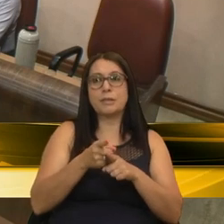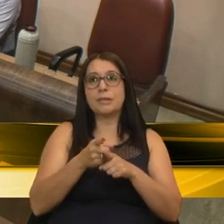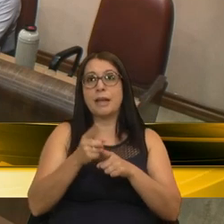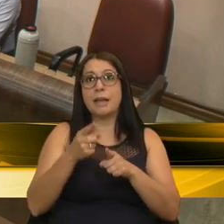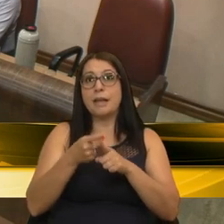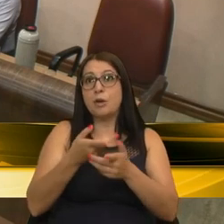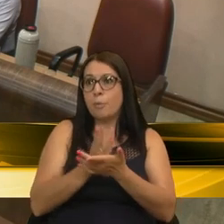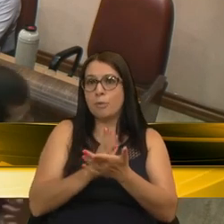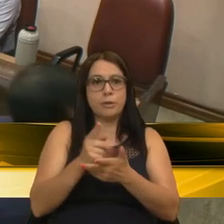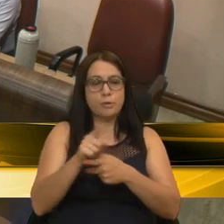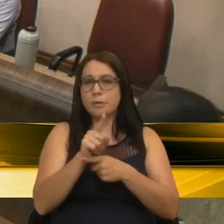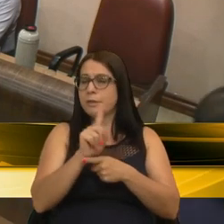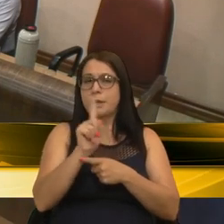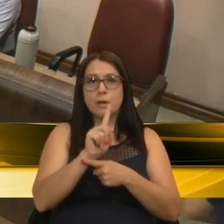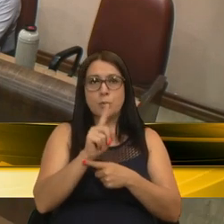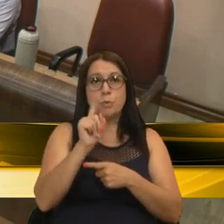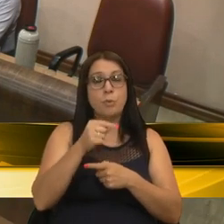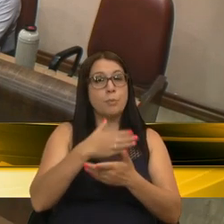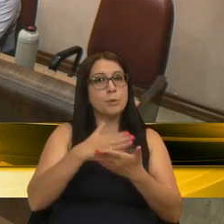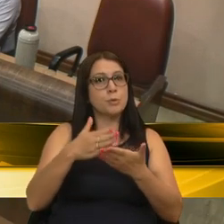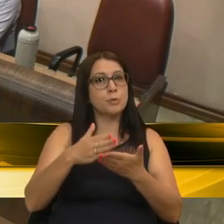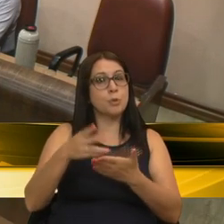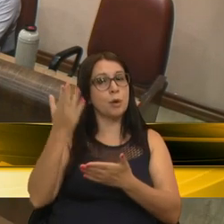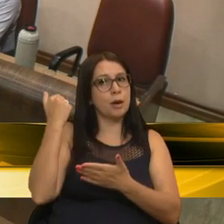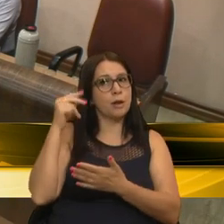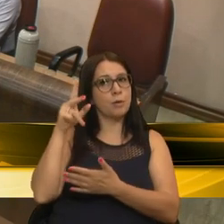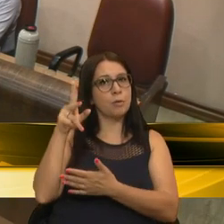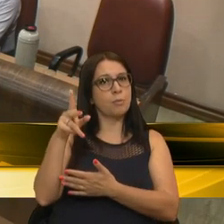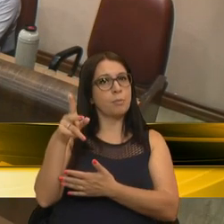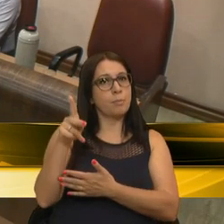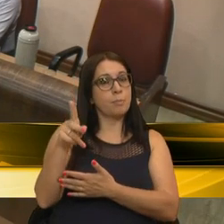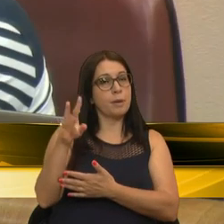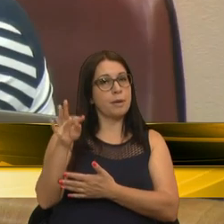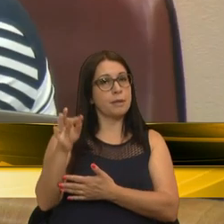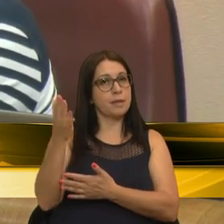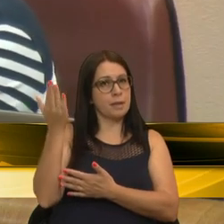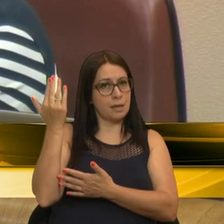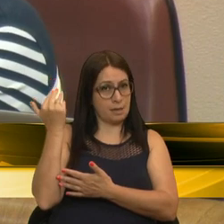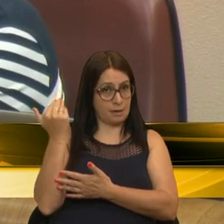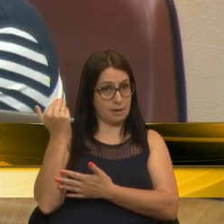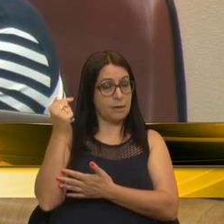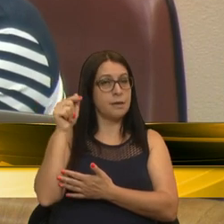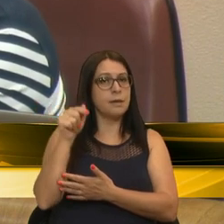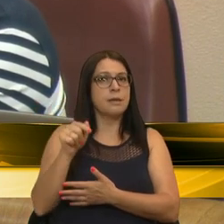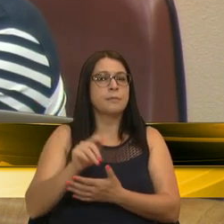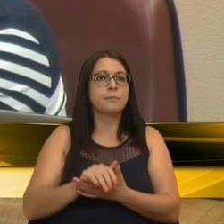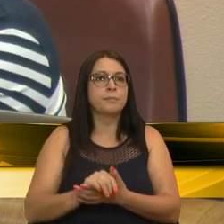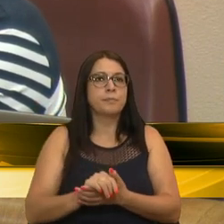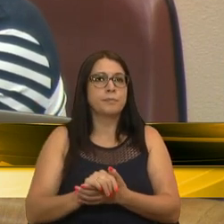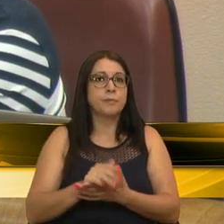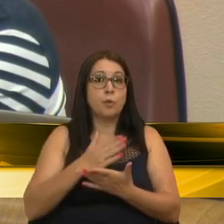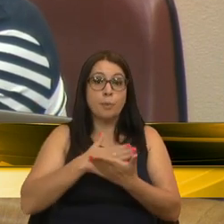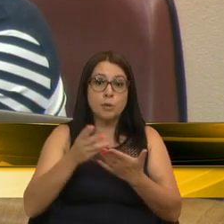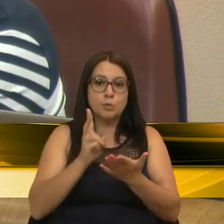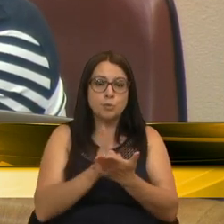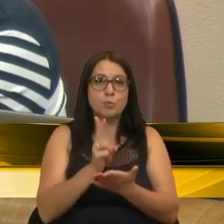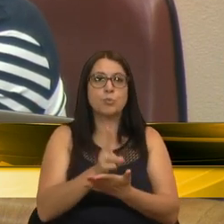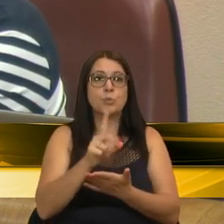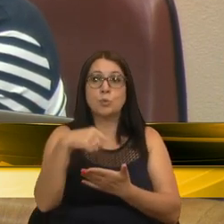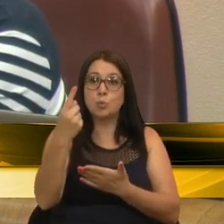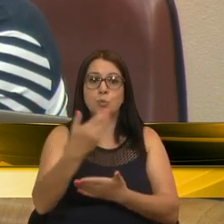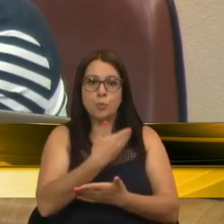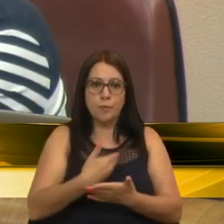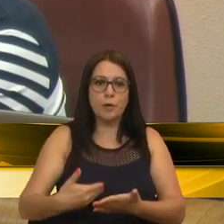comentando aqui, começou no governo do Partido dos Trabalhadores. Sim, eu falei nisso. No Partido dos Trabalhadores, e foi dado sequência em todos os outros